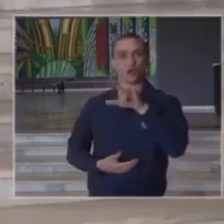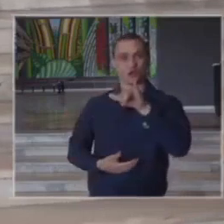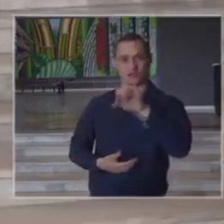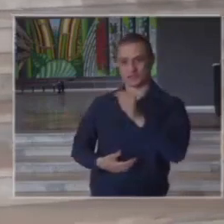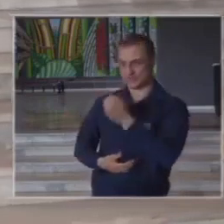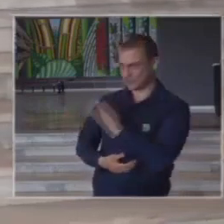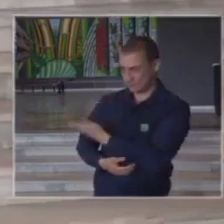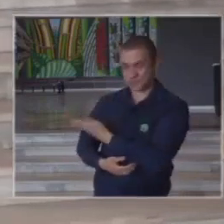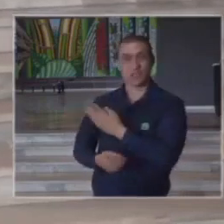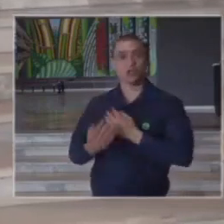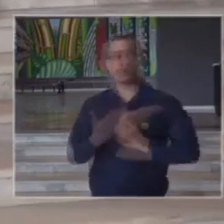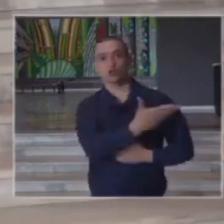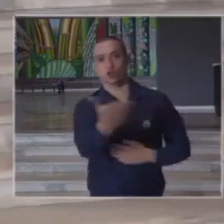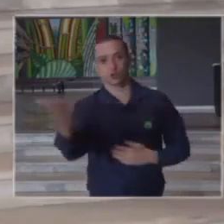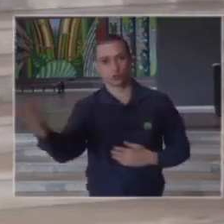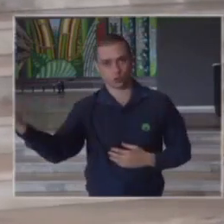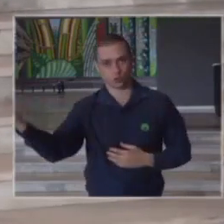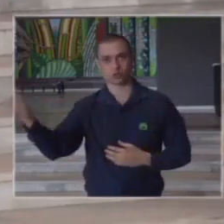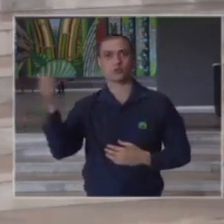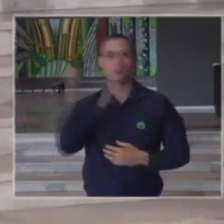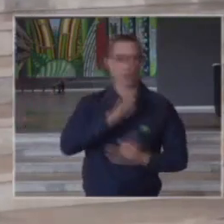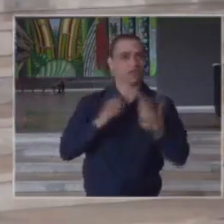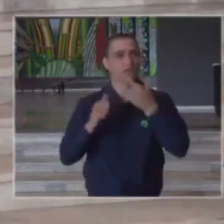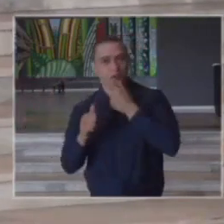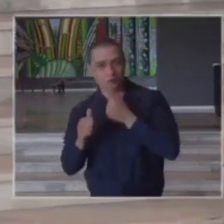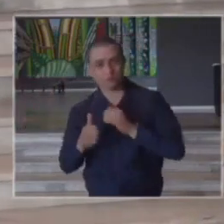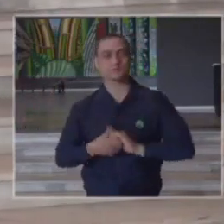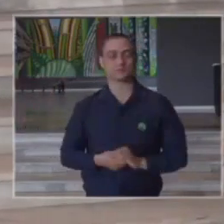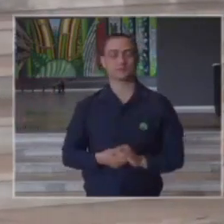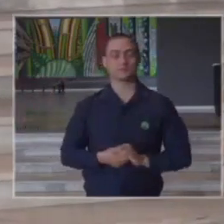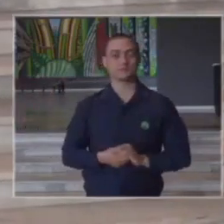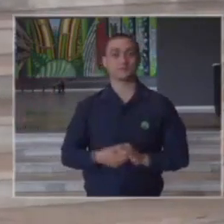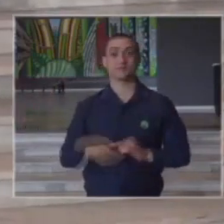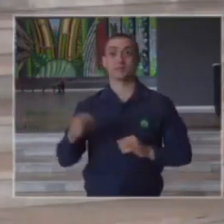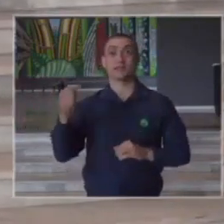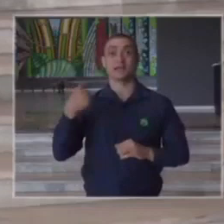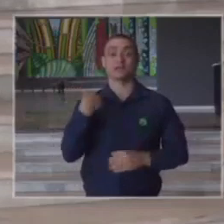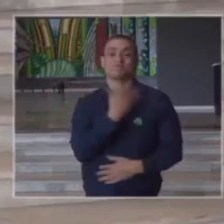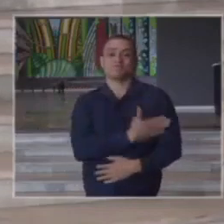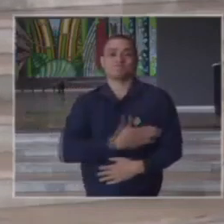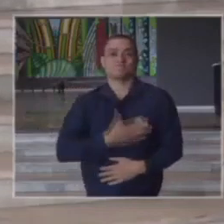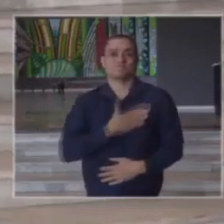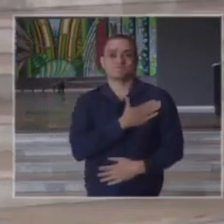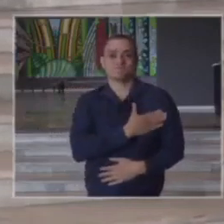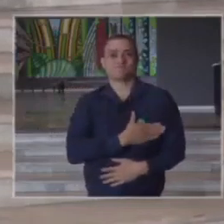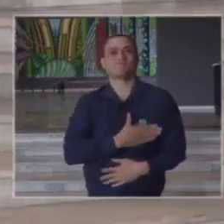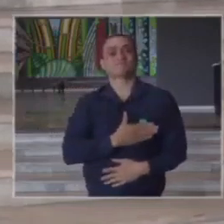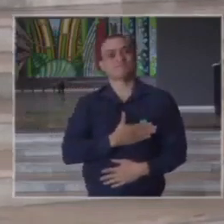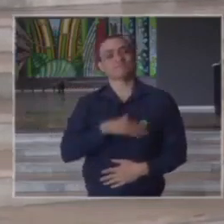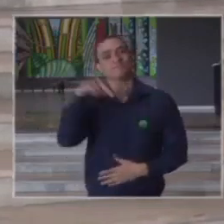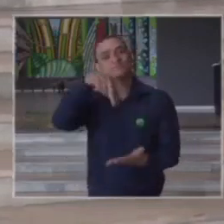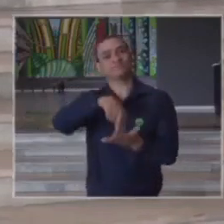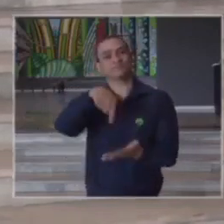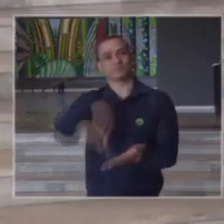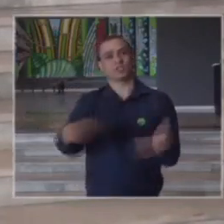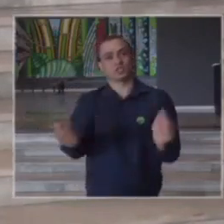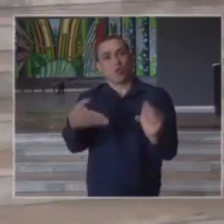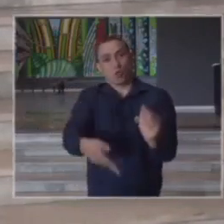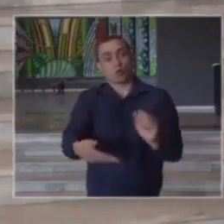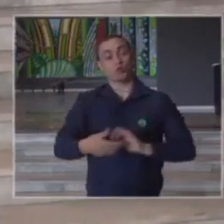Heloísa meus caros senhores minhas senhoras é uma satisfação estar aqui hoje nesse momento